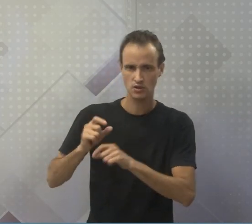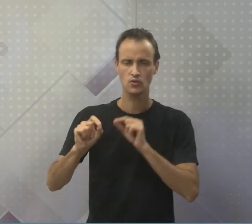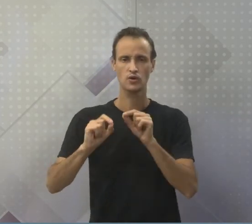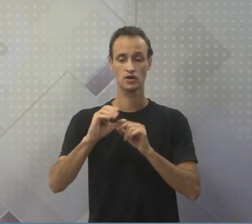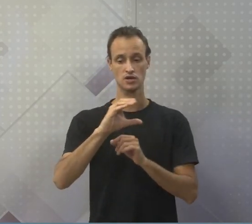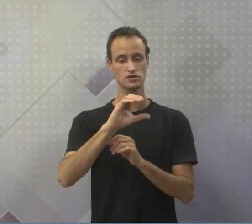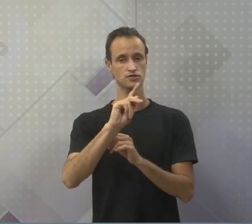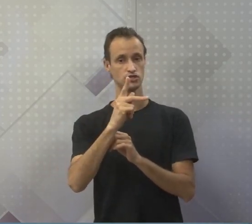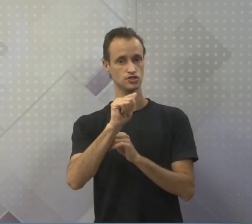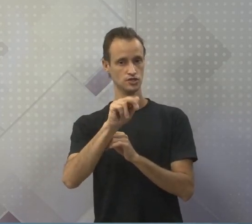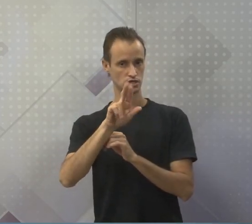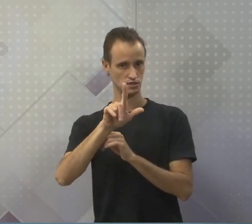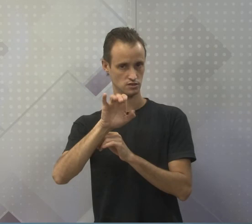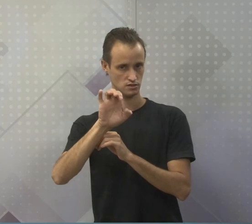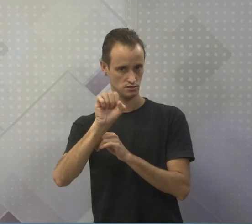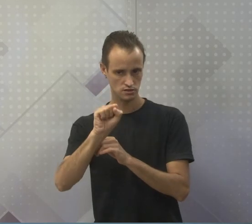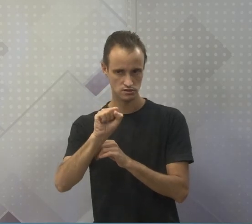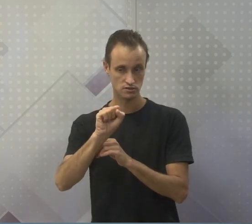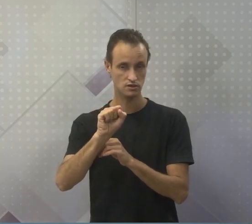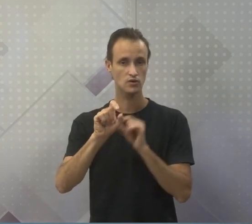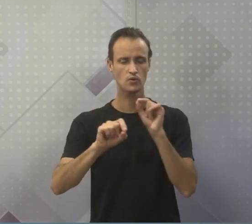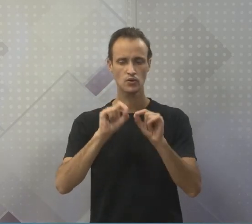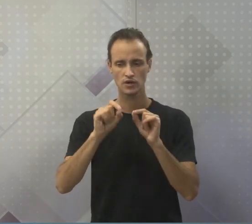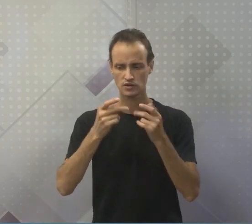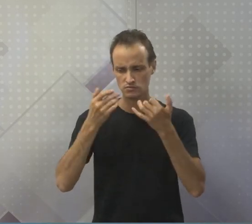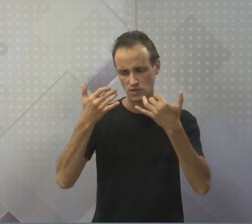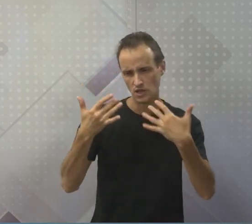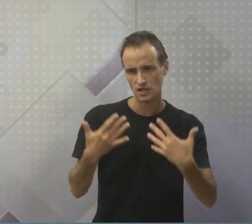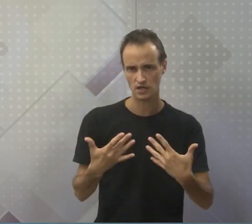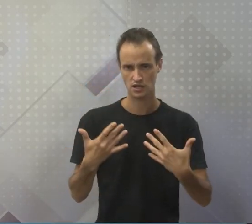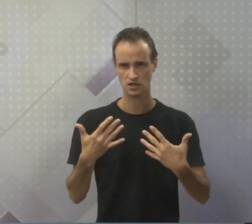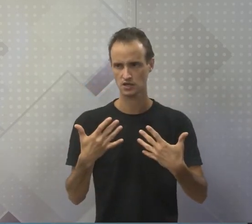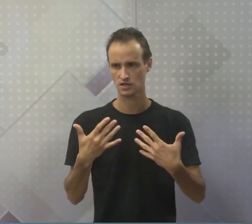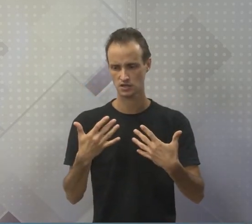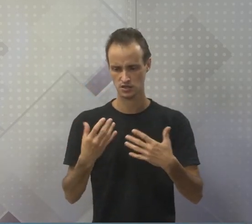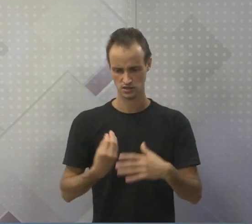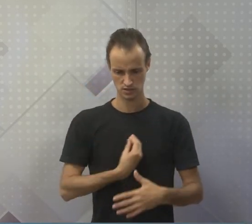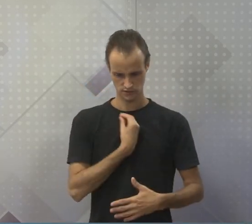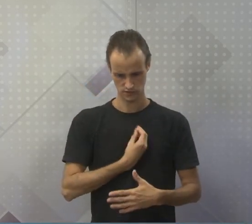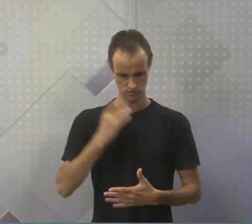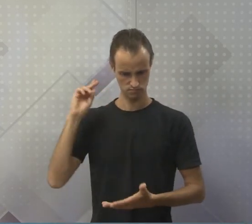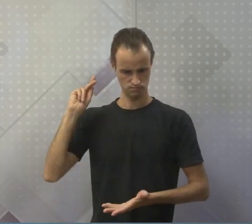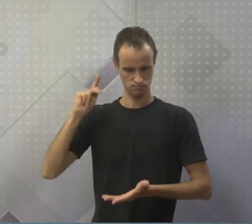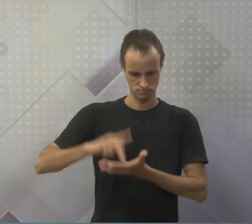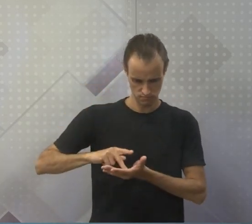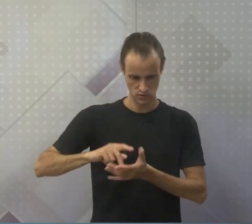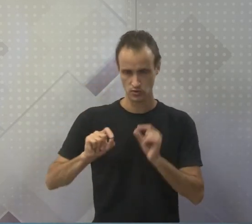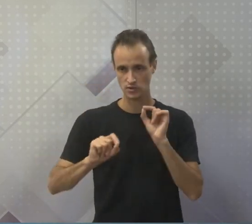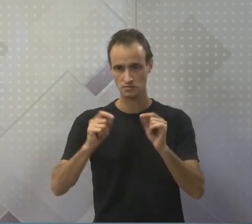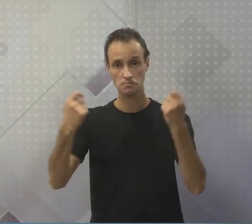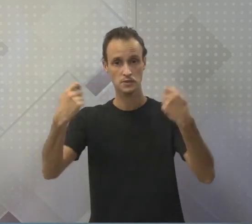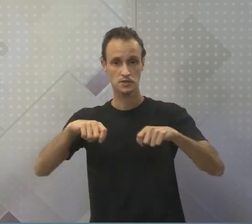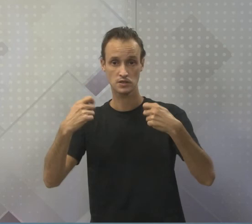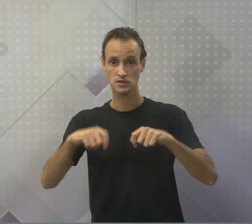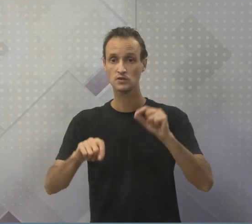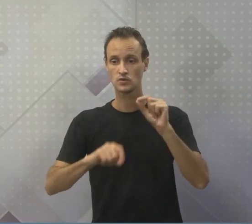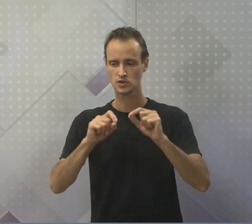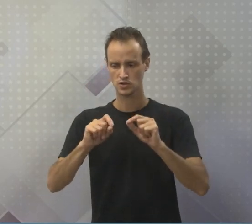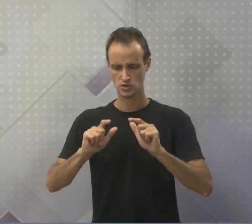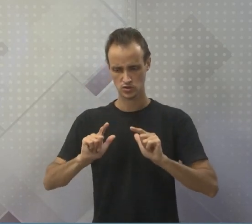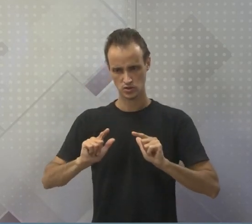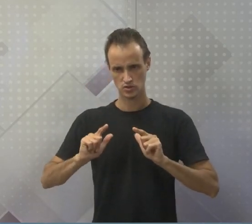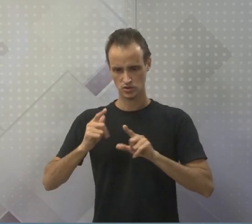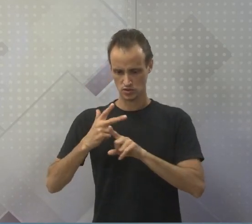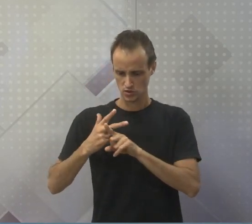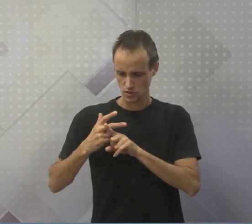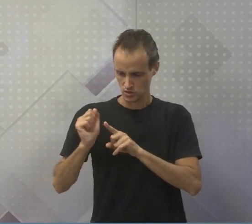Charles Darwin diz que para a vida se consolidar no planeta, é necessário que ela vença as ações